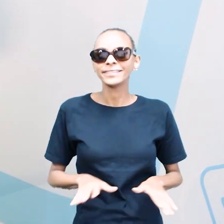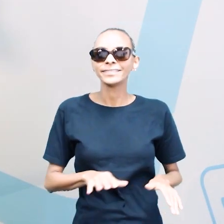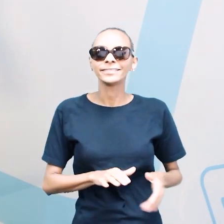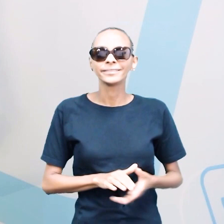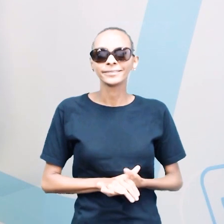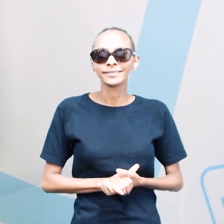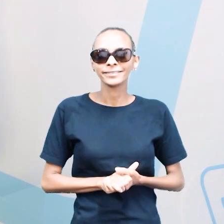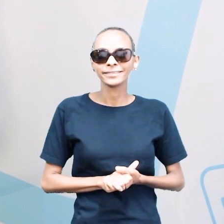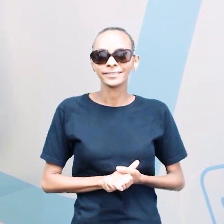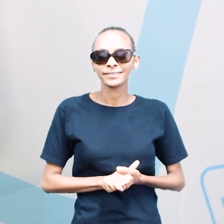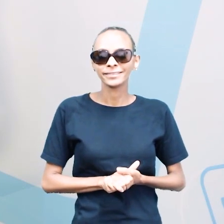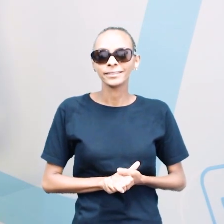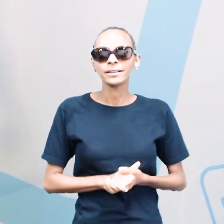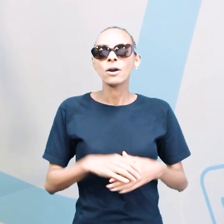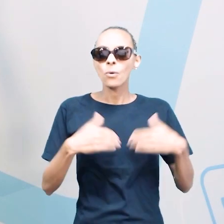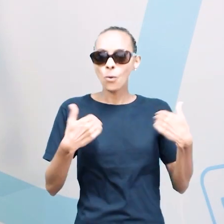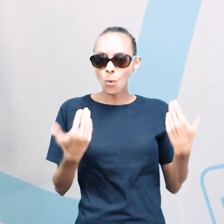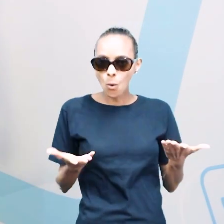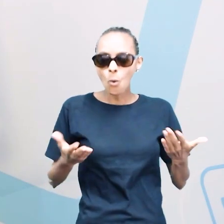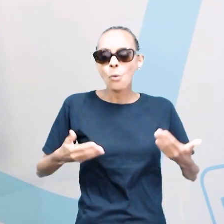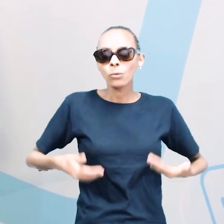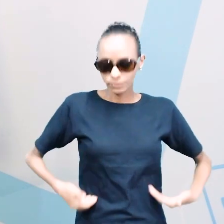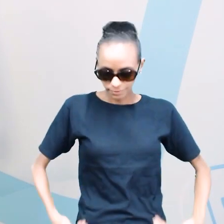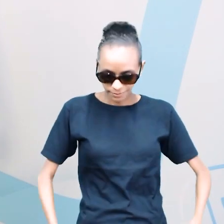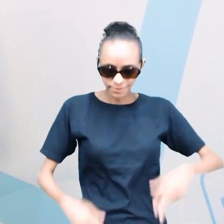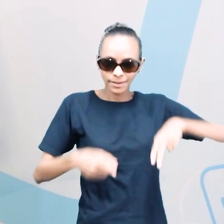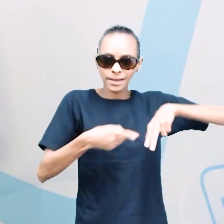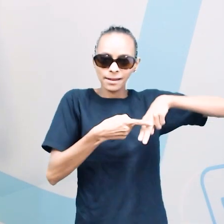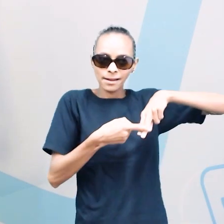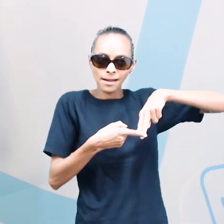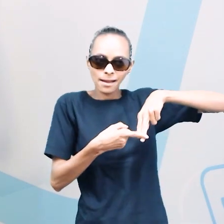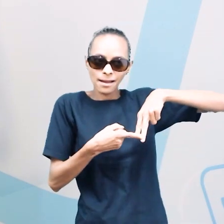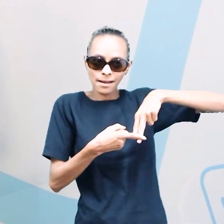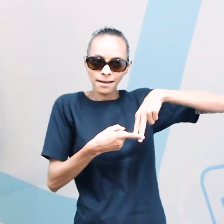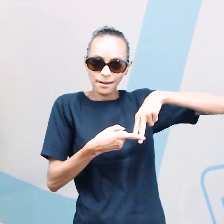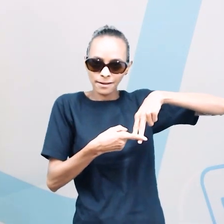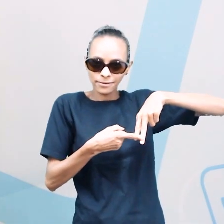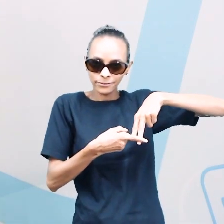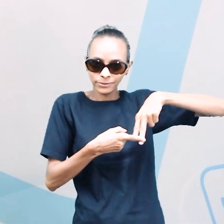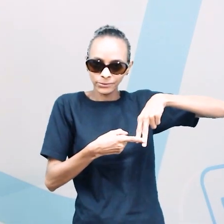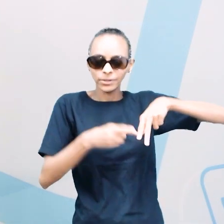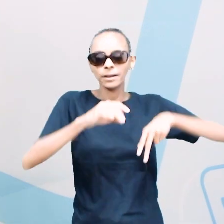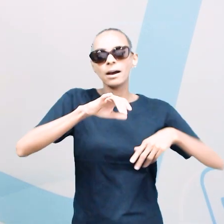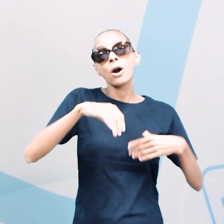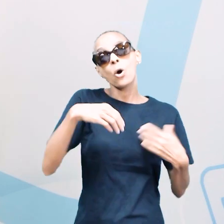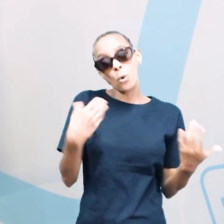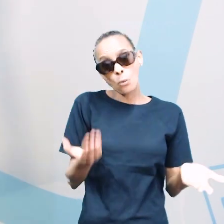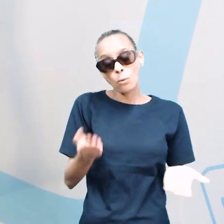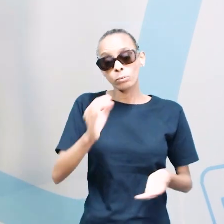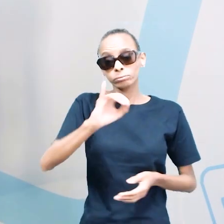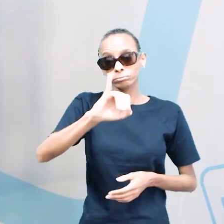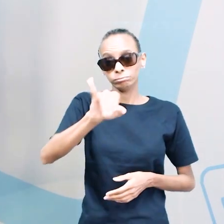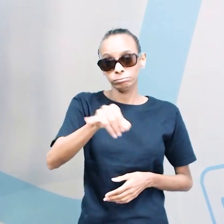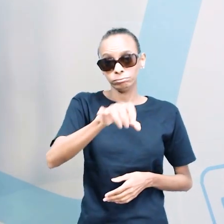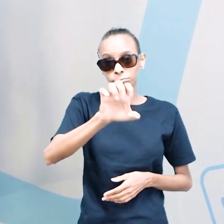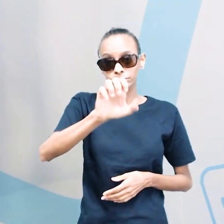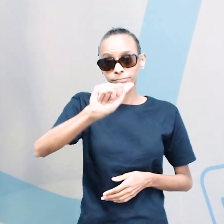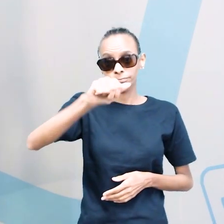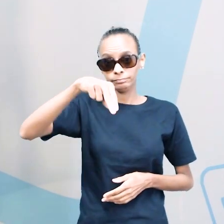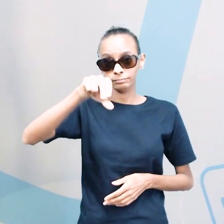Isso mesmo. Calça. Aqui também pode ser o quê? Jeans. Perfeito.